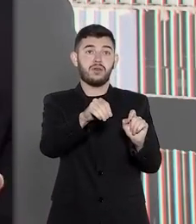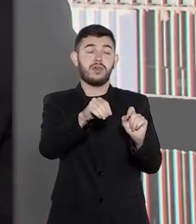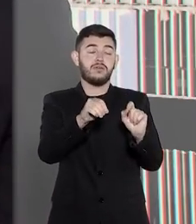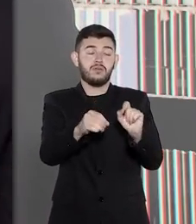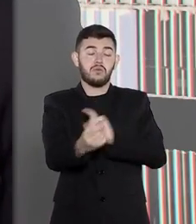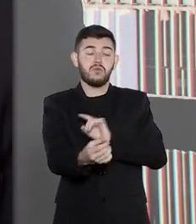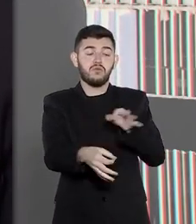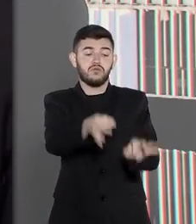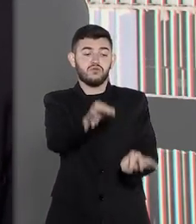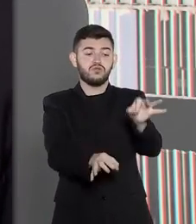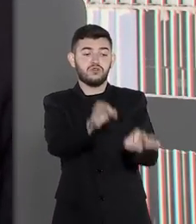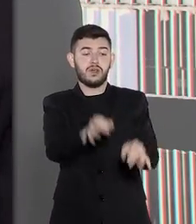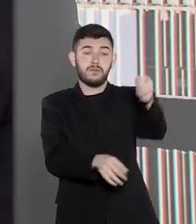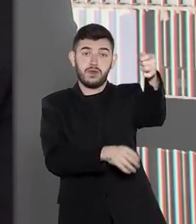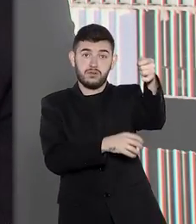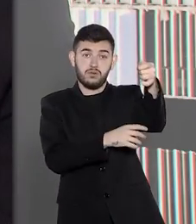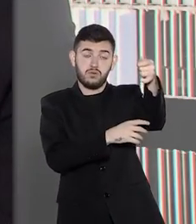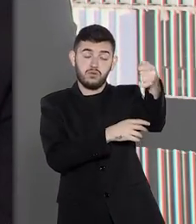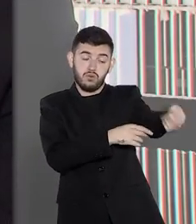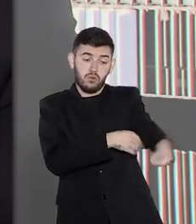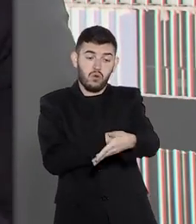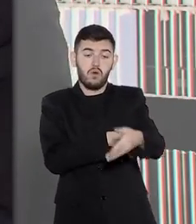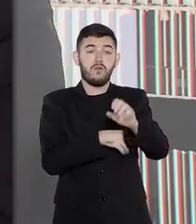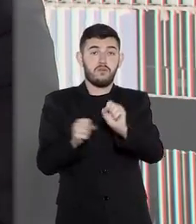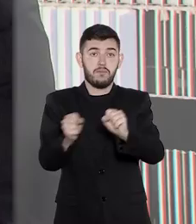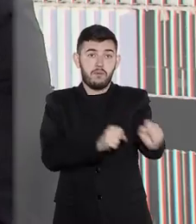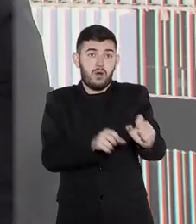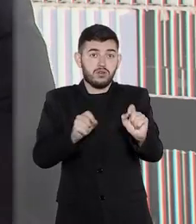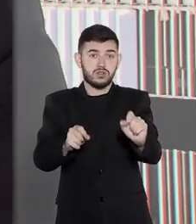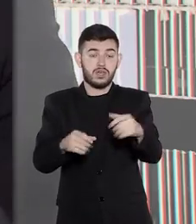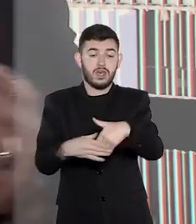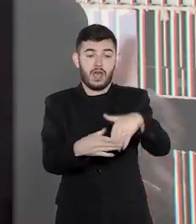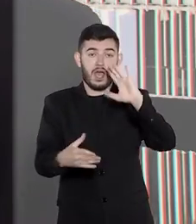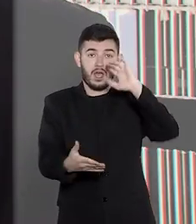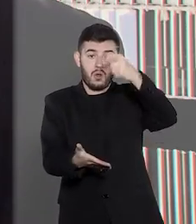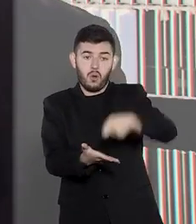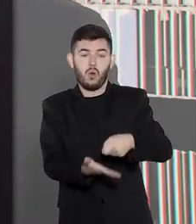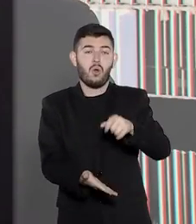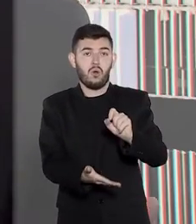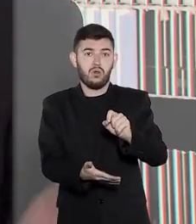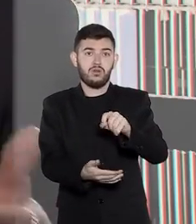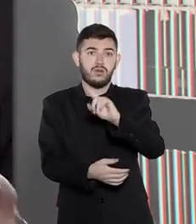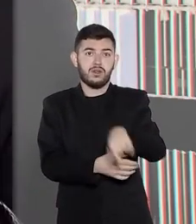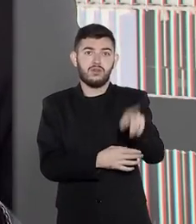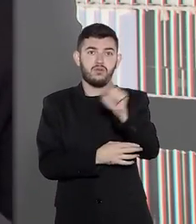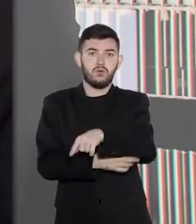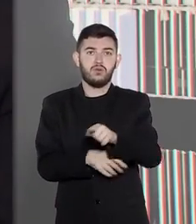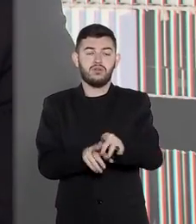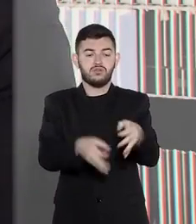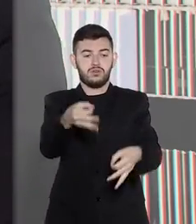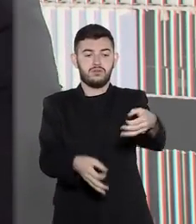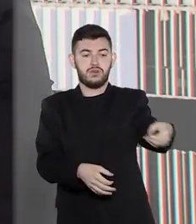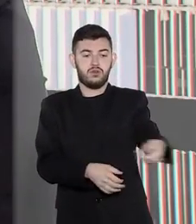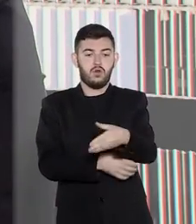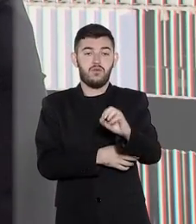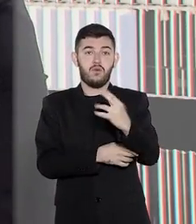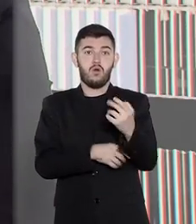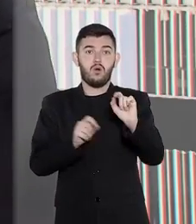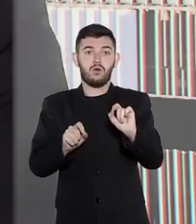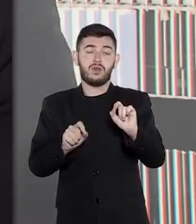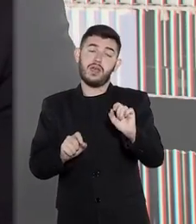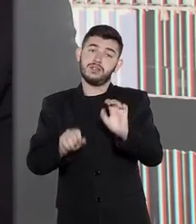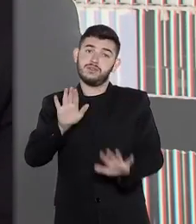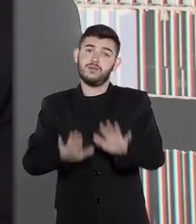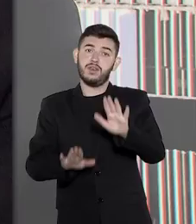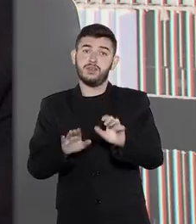julgamento, pode ser provido para anular o acordo e proferir um novo julgamento, ou já aplicar o direito à